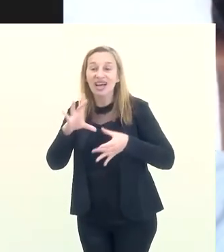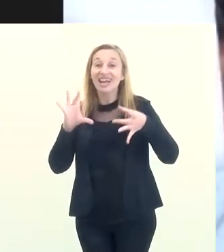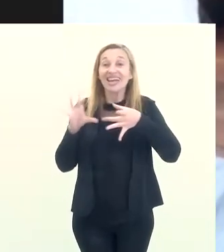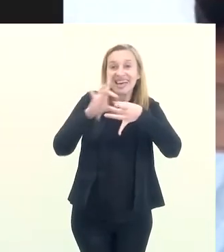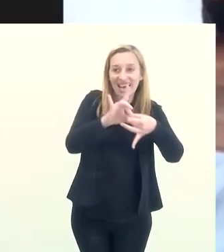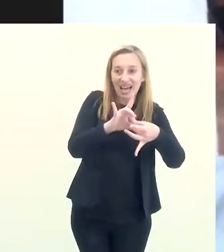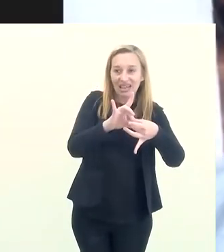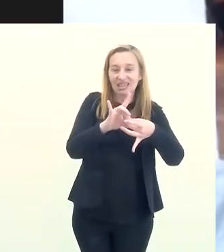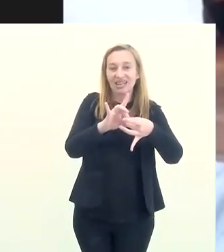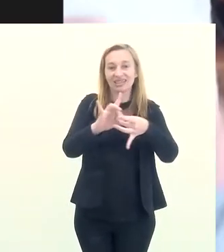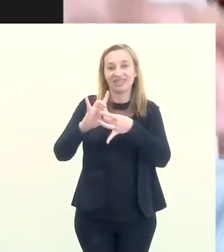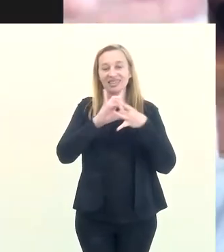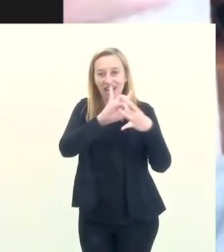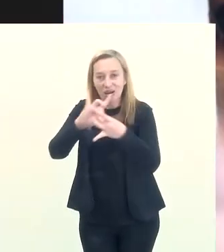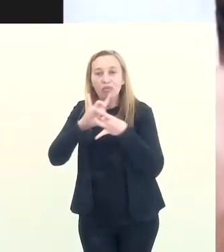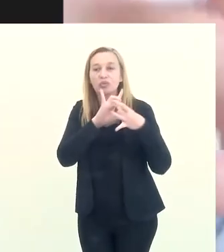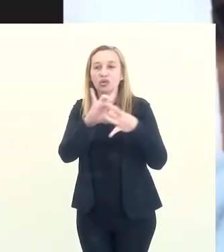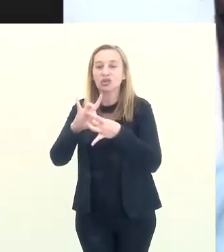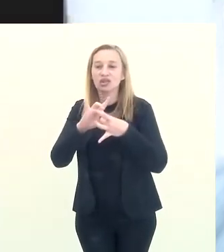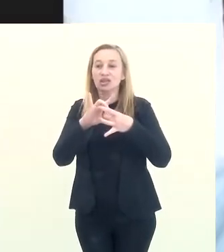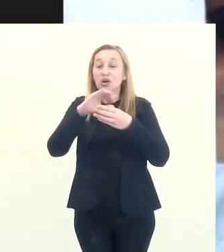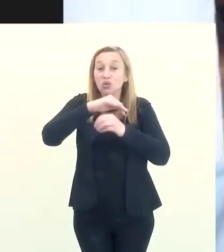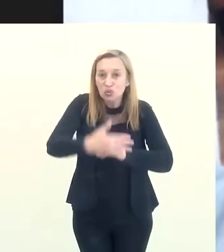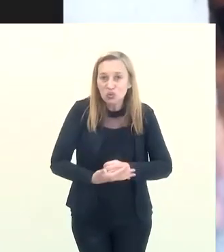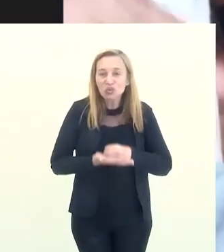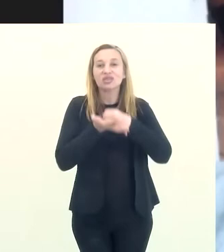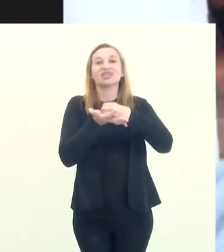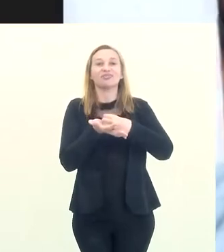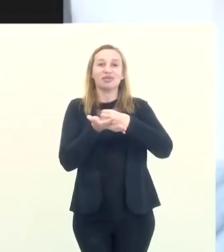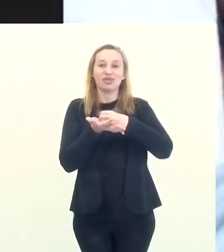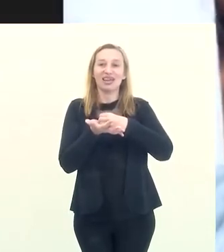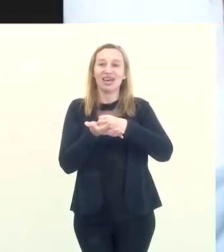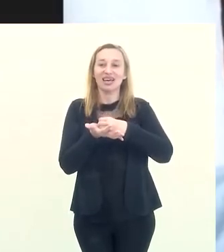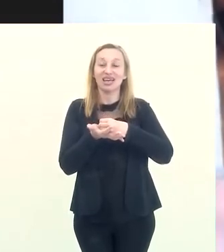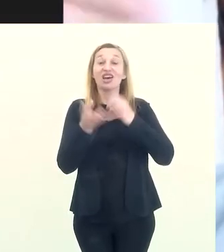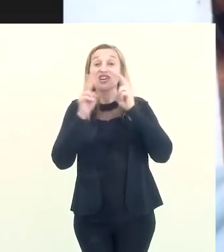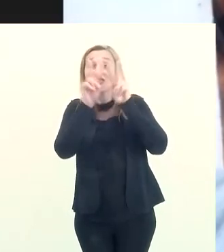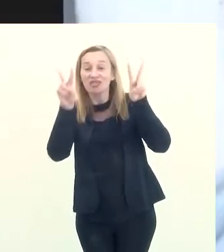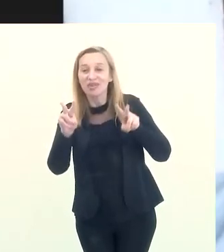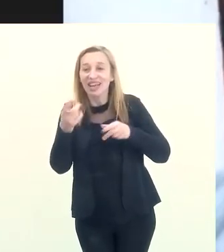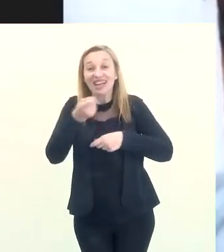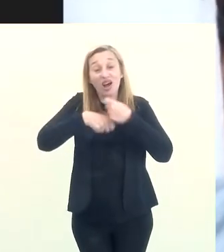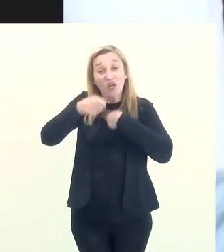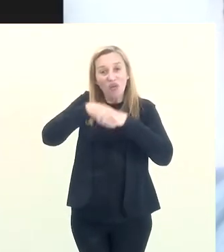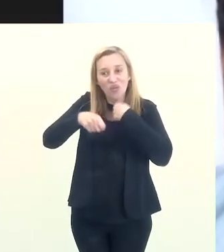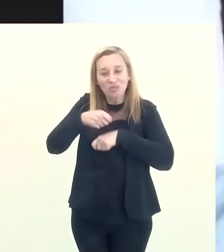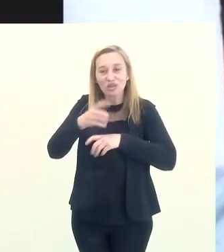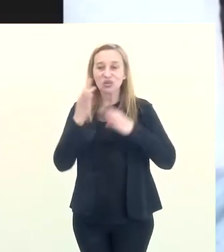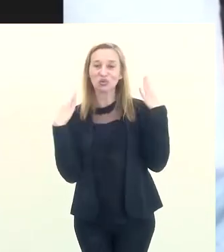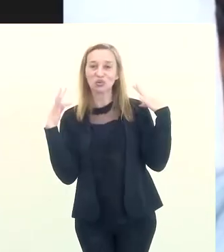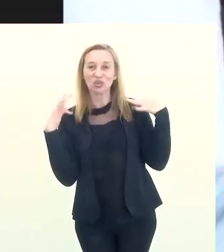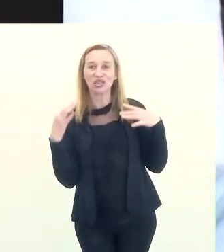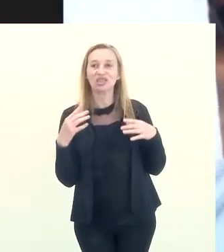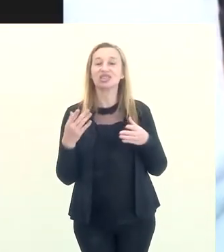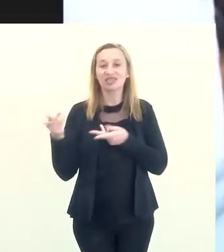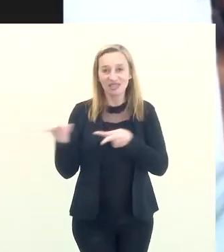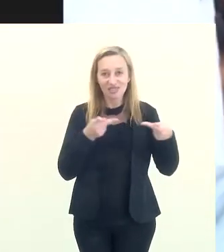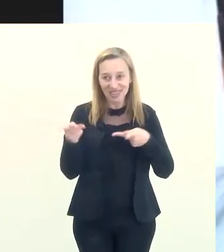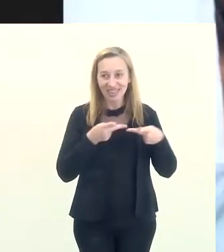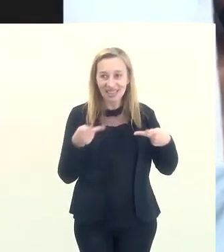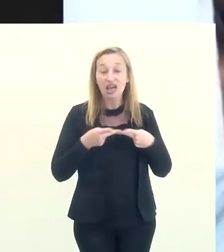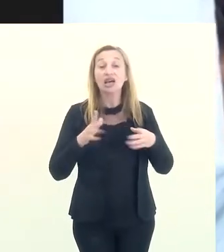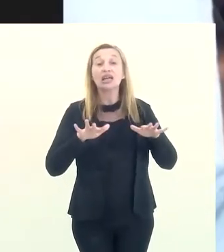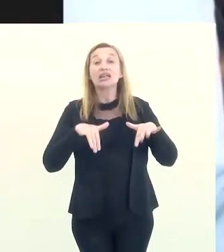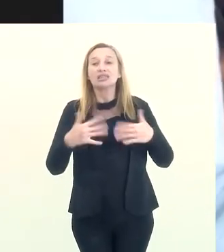aliada, em harmonia, com uma sustentabilidade, com uma viabilidade econômica que o turismo